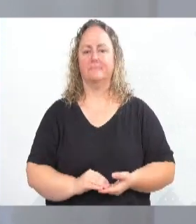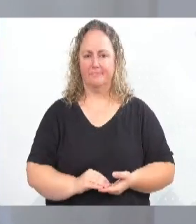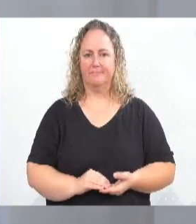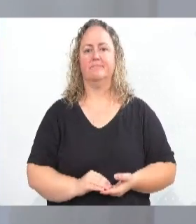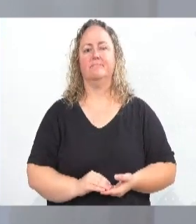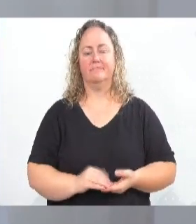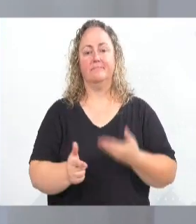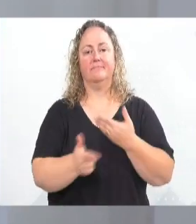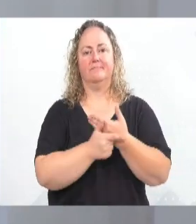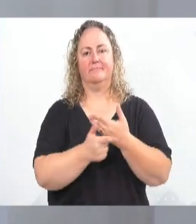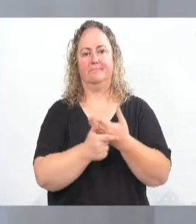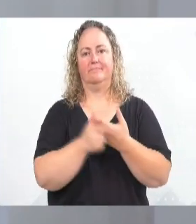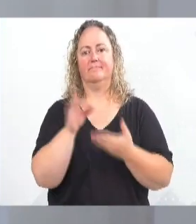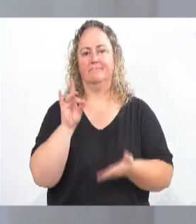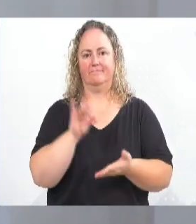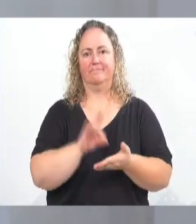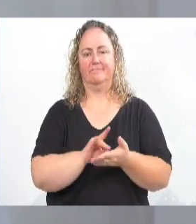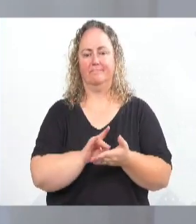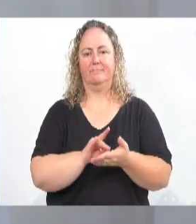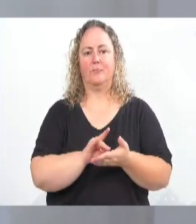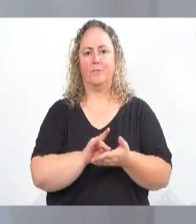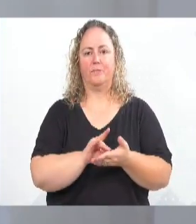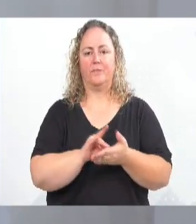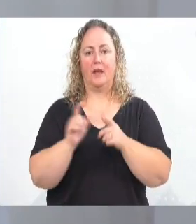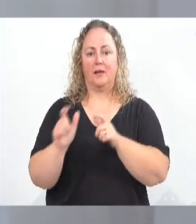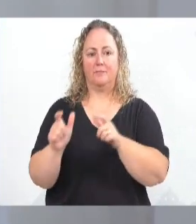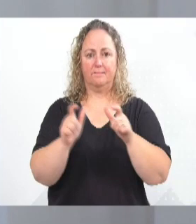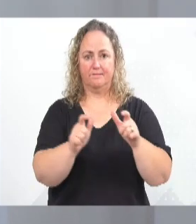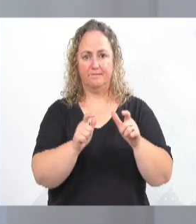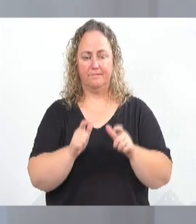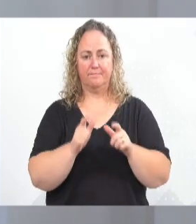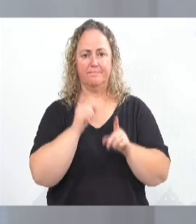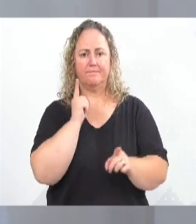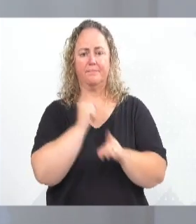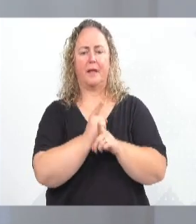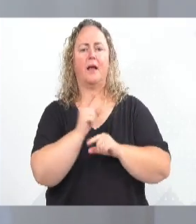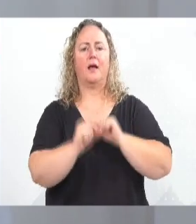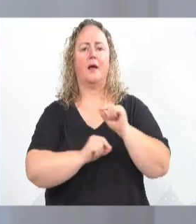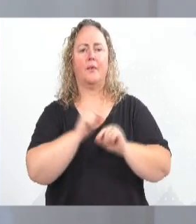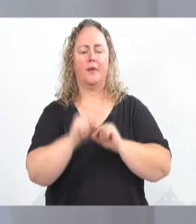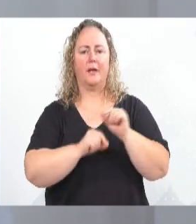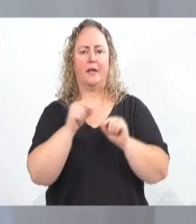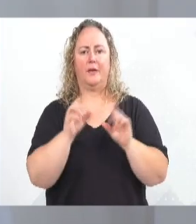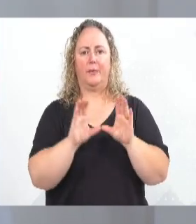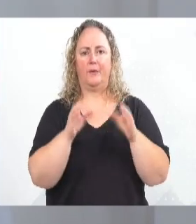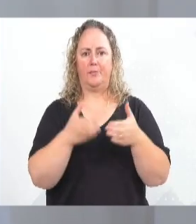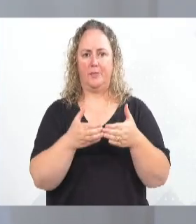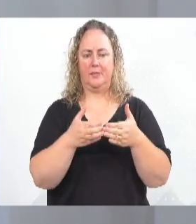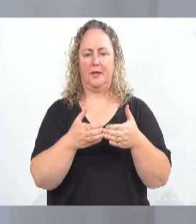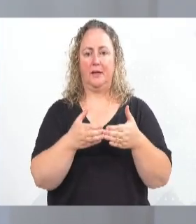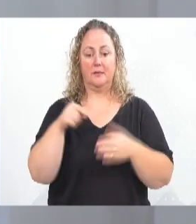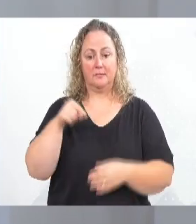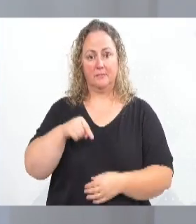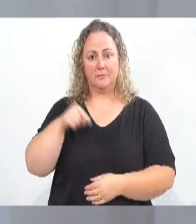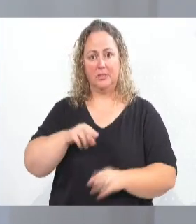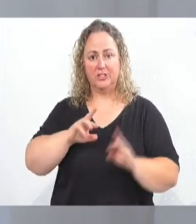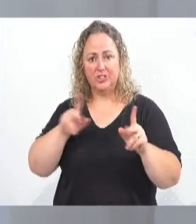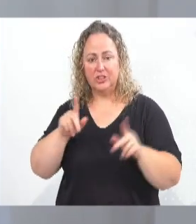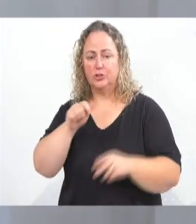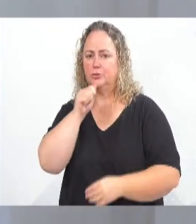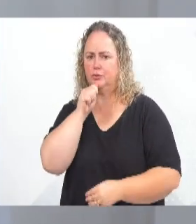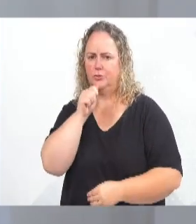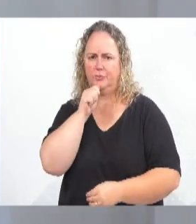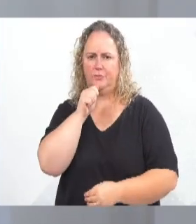papel. E a sessão itinerante vem ao encontro da comunidade e aqui não está sendo diferente. Hoje,